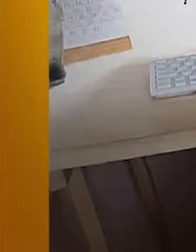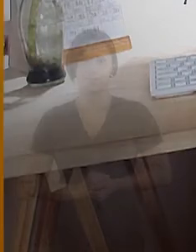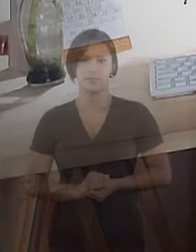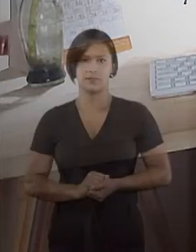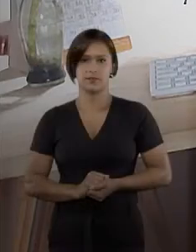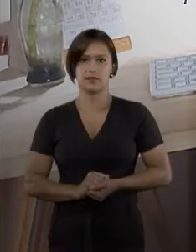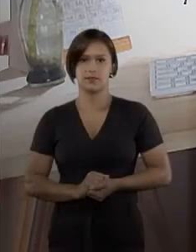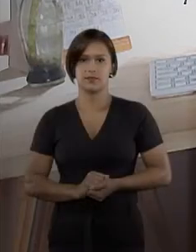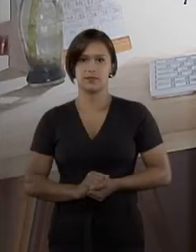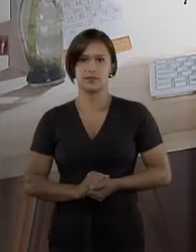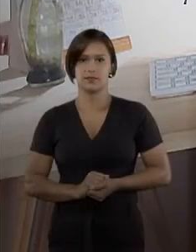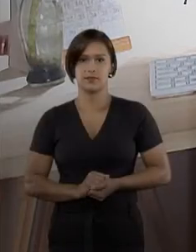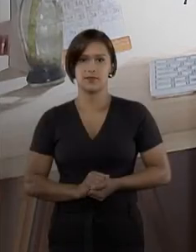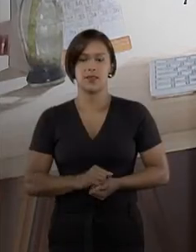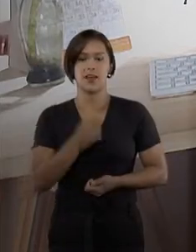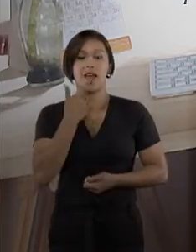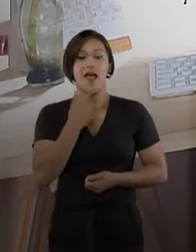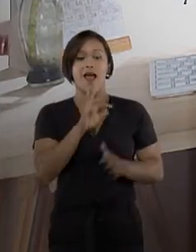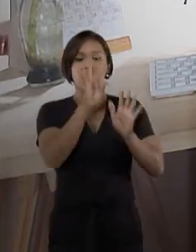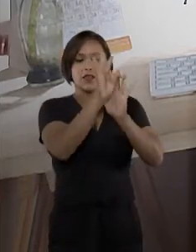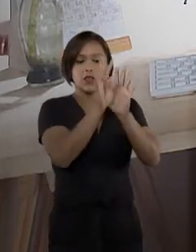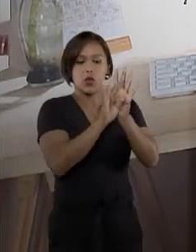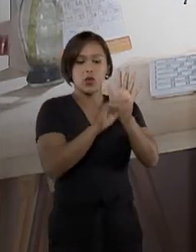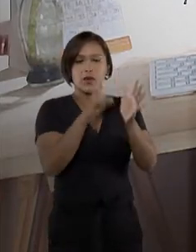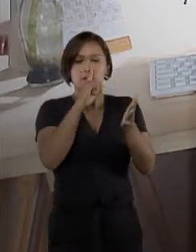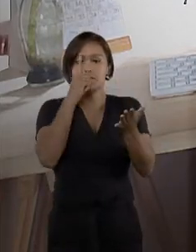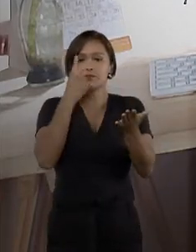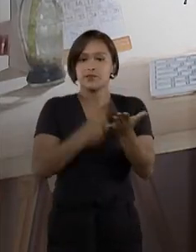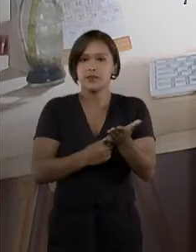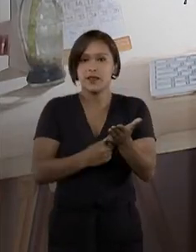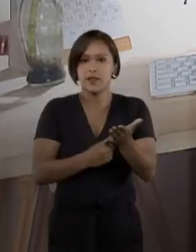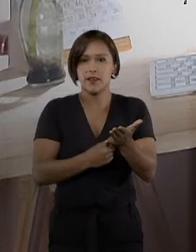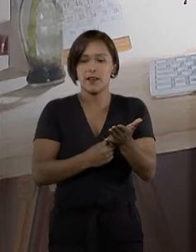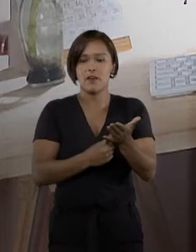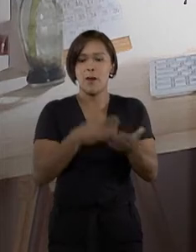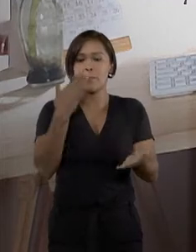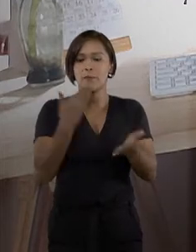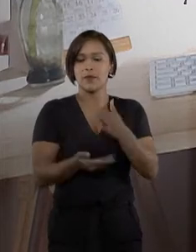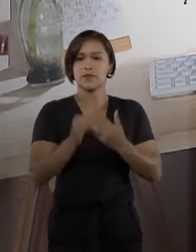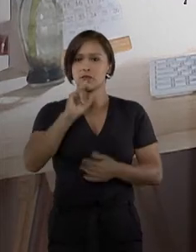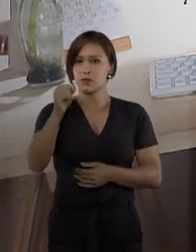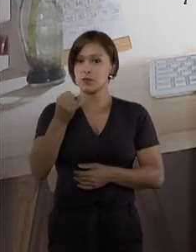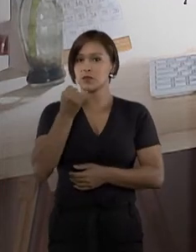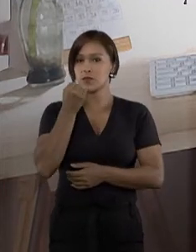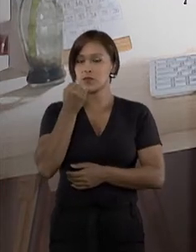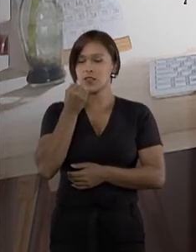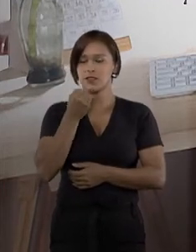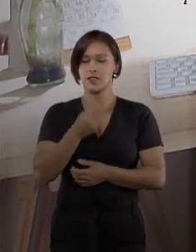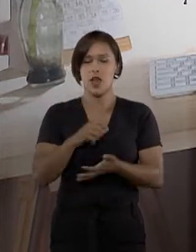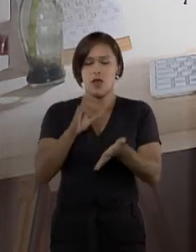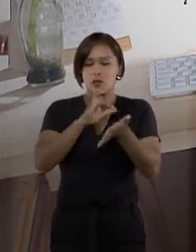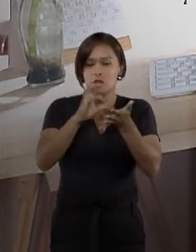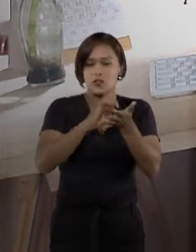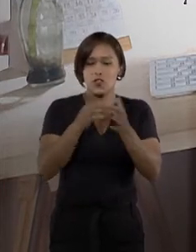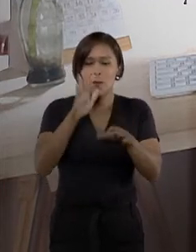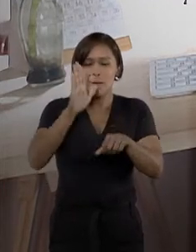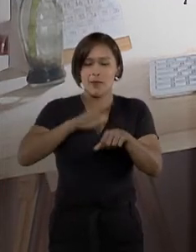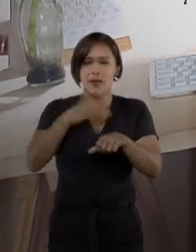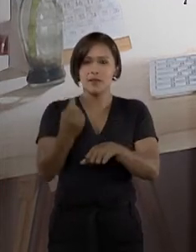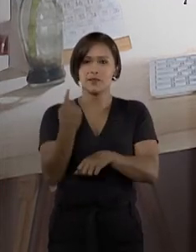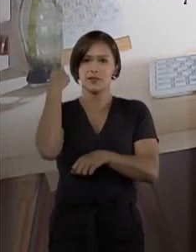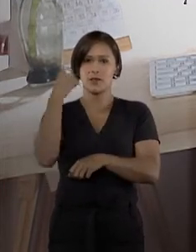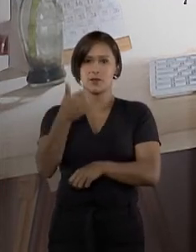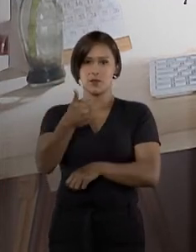A teoria aplicada foi a da perda de uma chance. O registro mais antigo é de 1889,